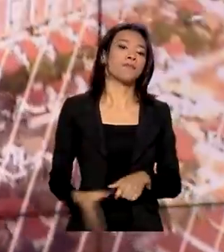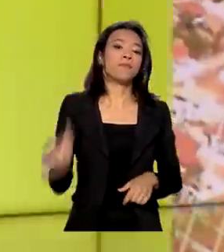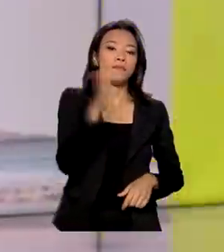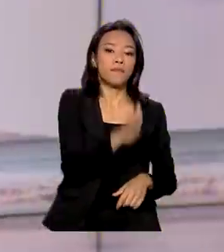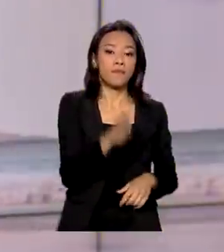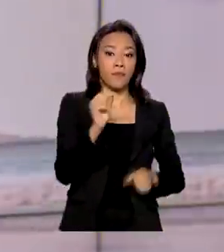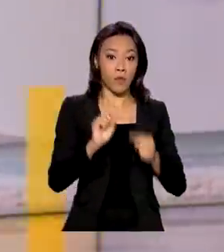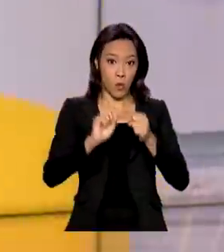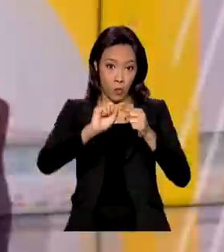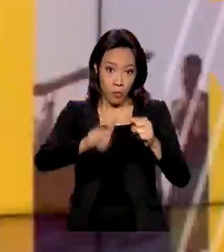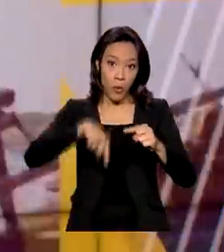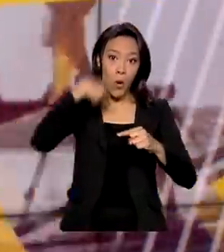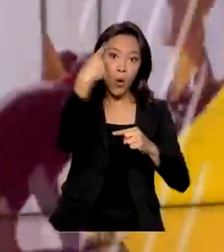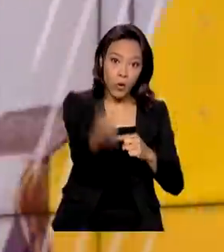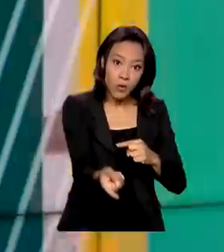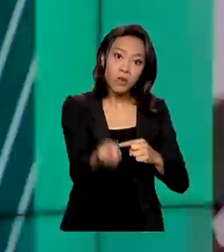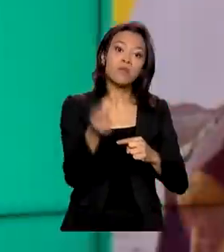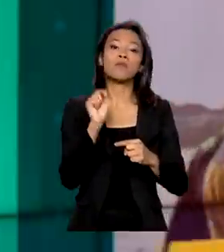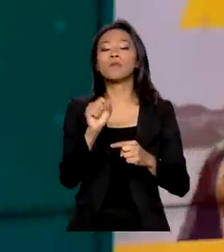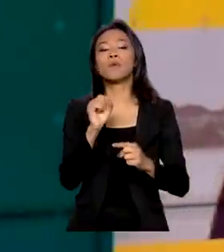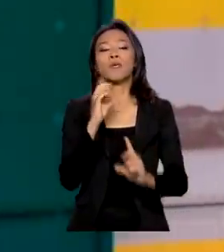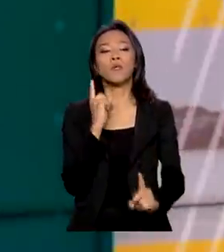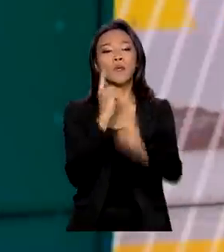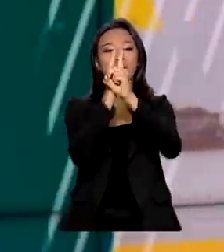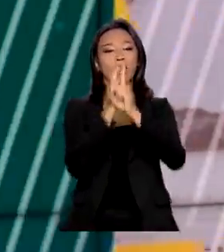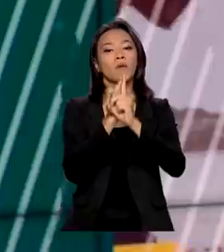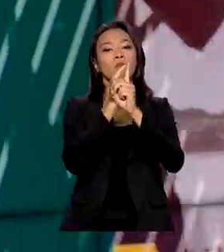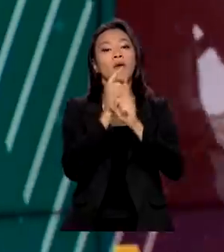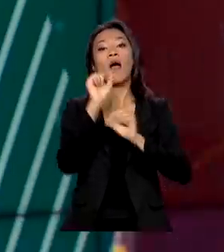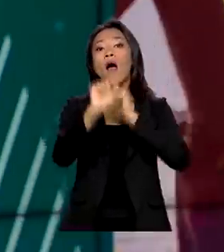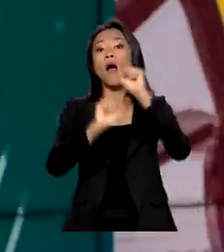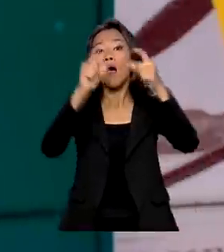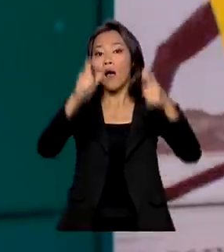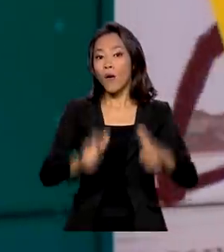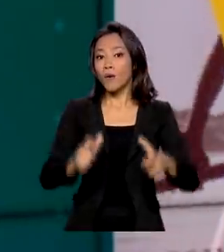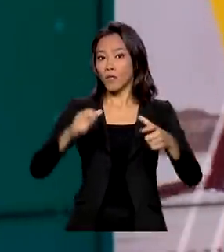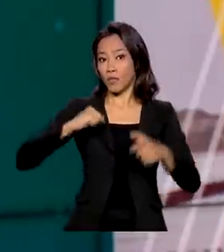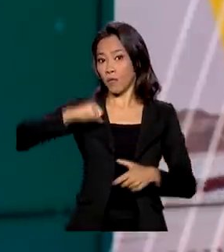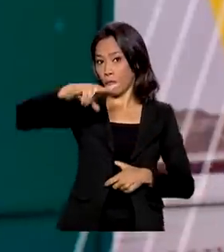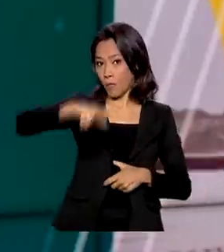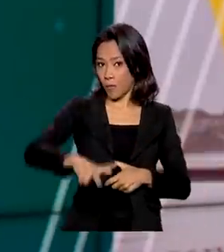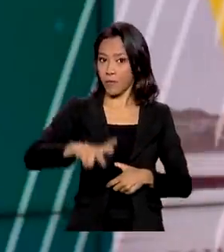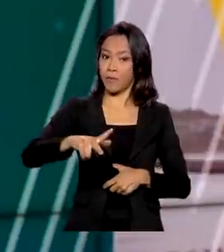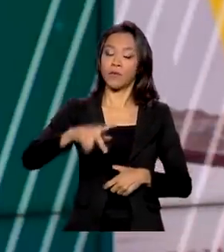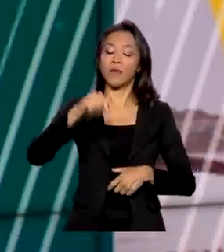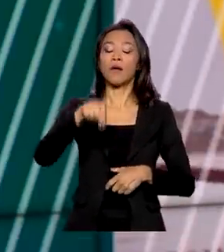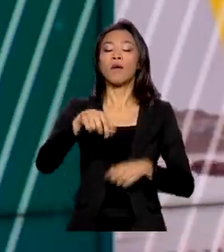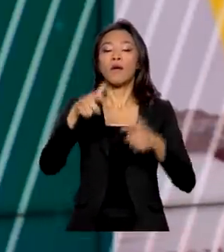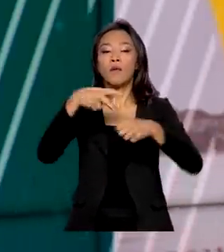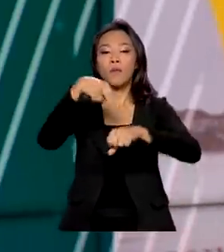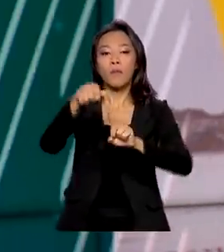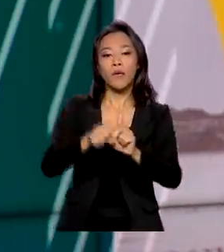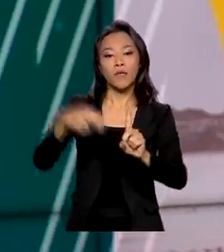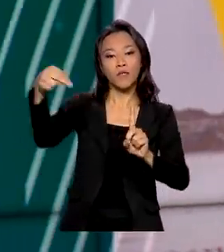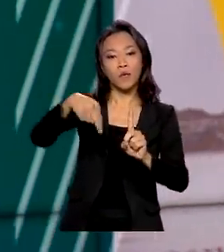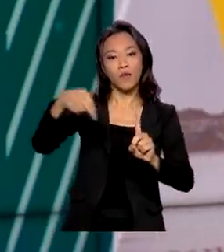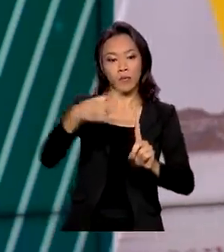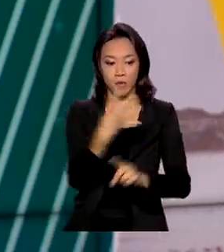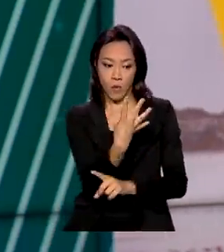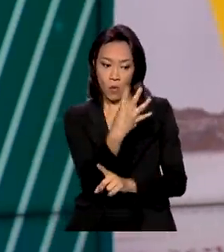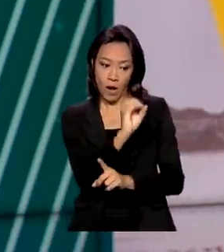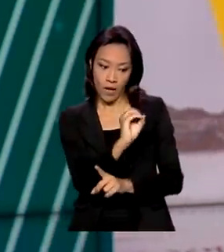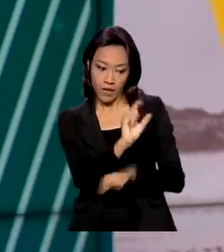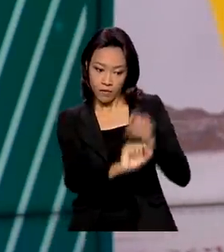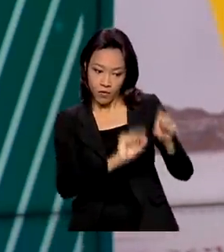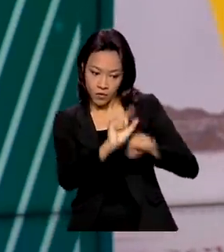próximo ciclo do programa Startout Brasil será em Lisboa, Portugal, em novembro. 40 startups foram selecionadas e